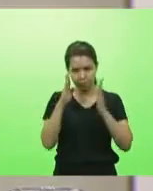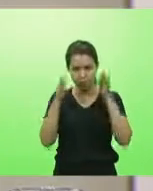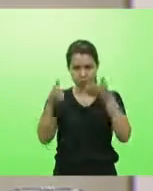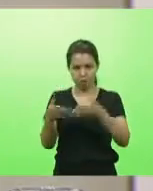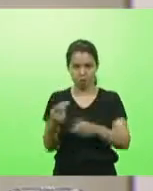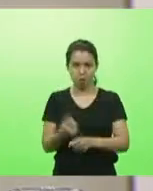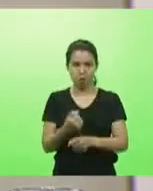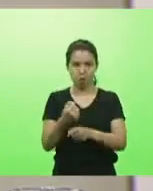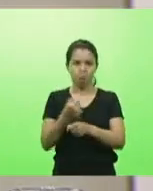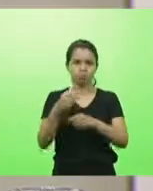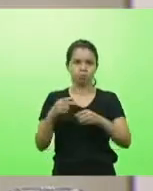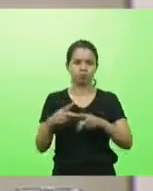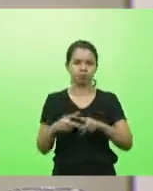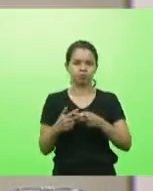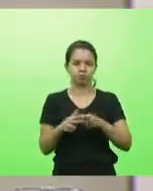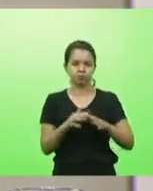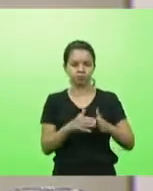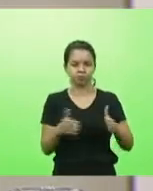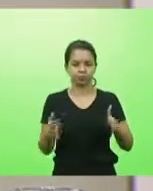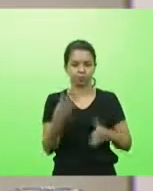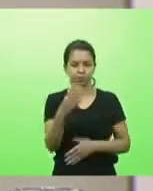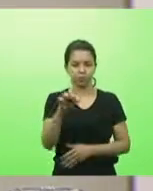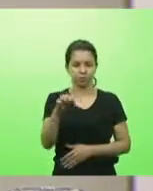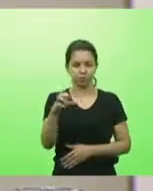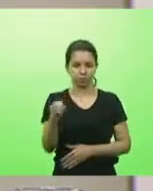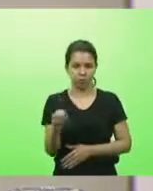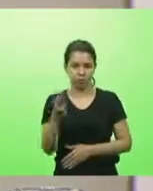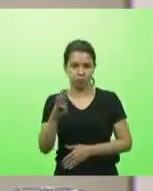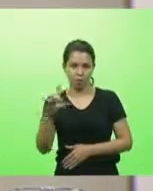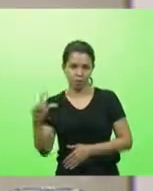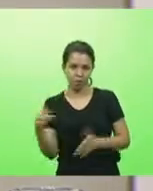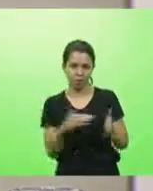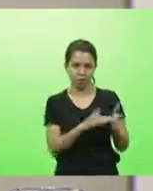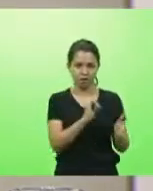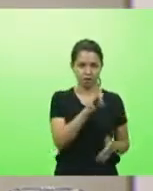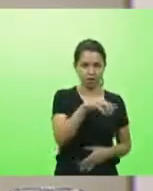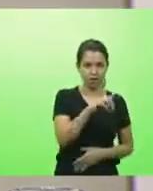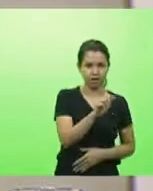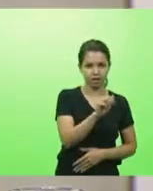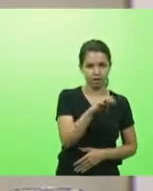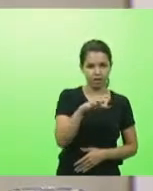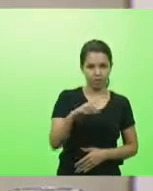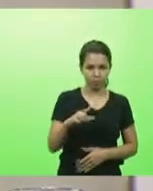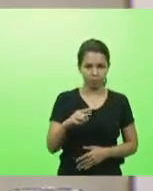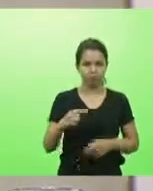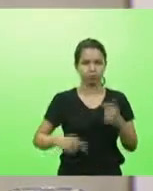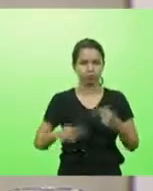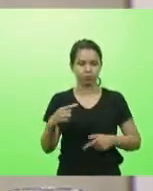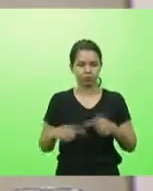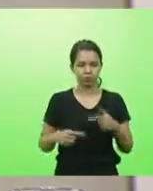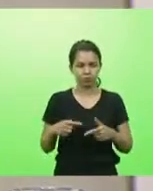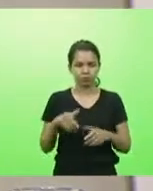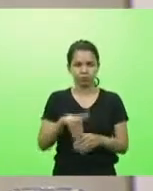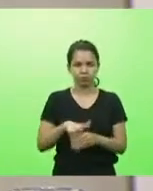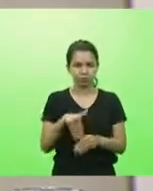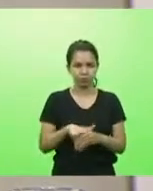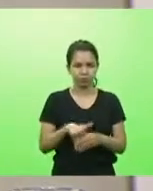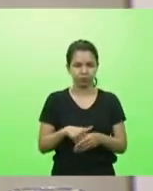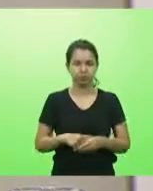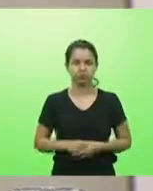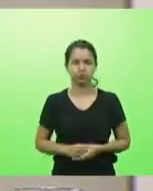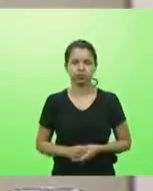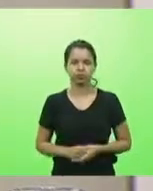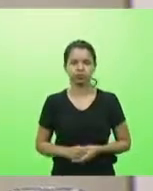-470, trecho compreendido entre os municípios de Blumenau e Indaial. Em discussão, não havendo quem queira discutir, em votação. Deputados que aprovam,